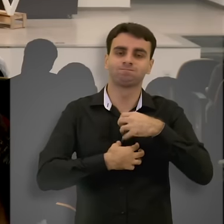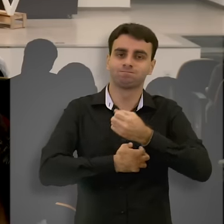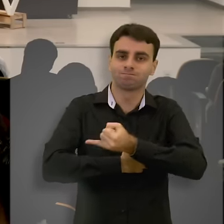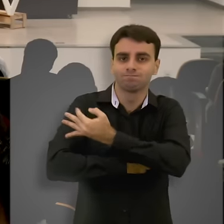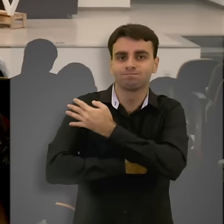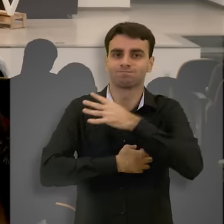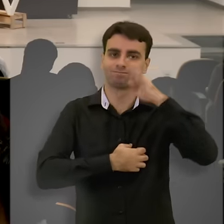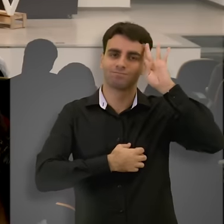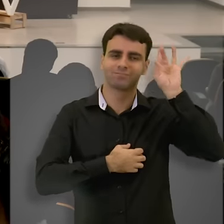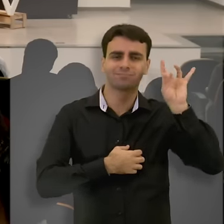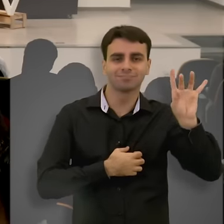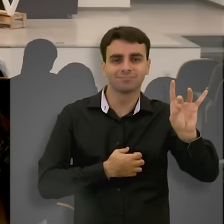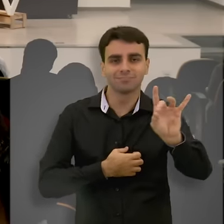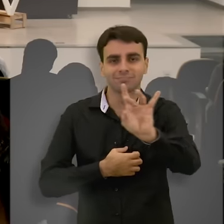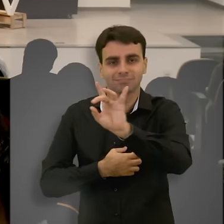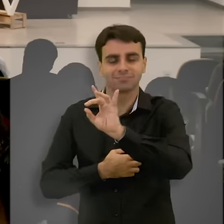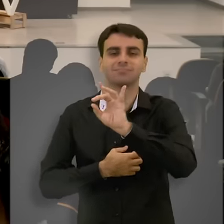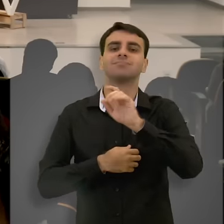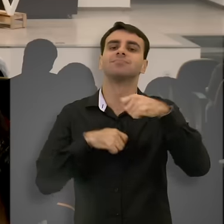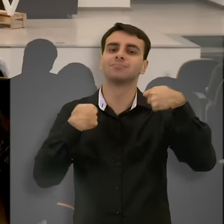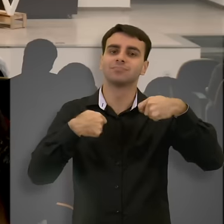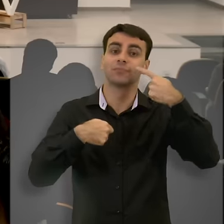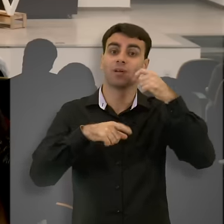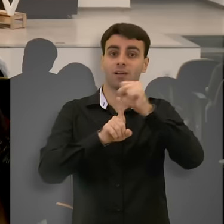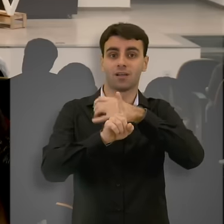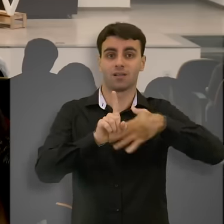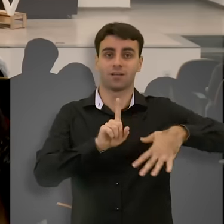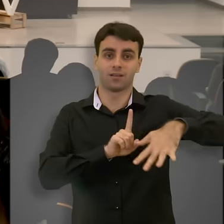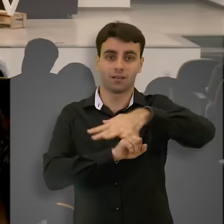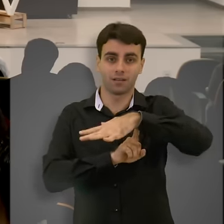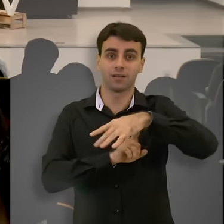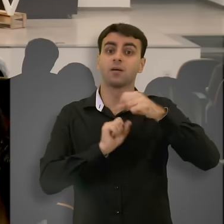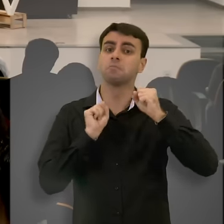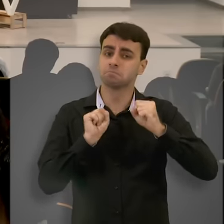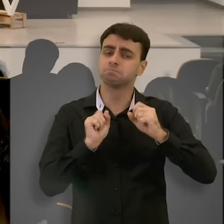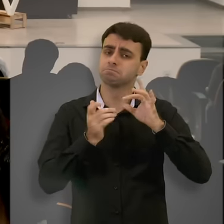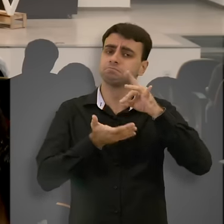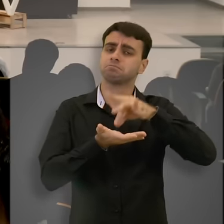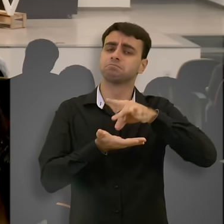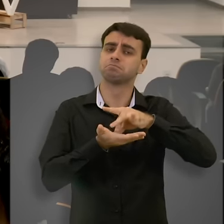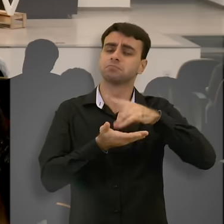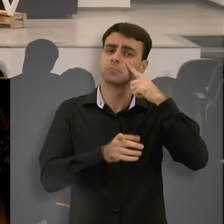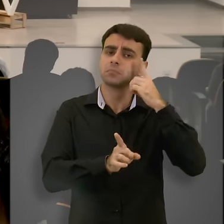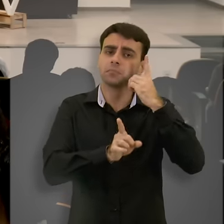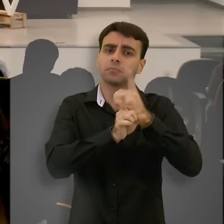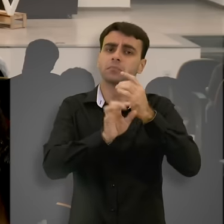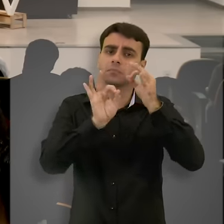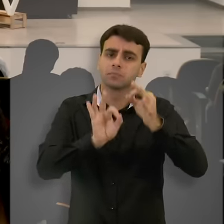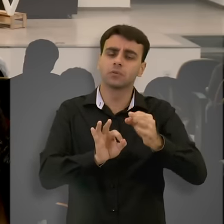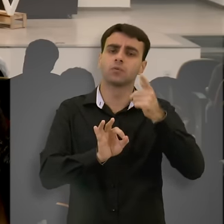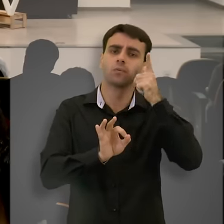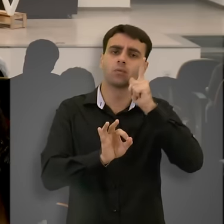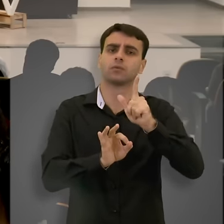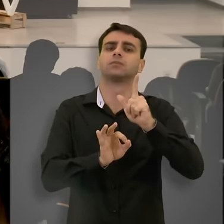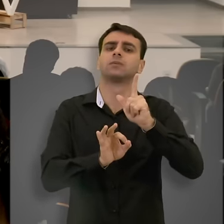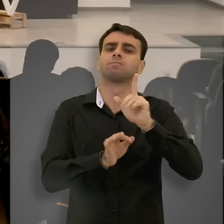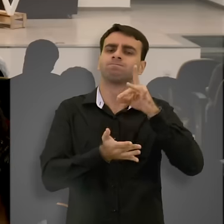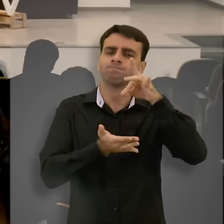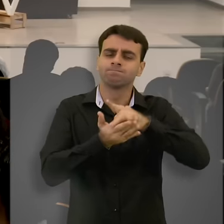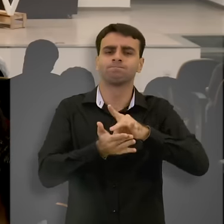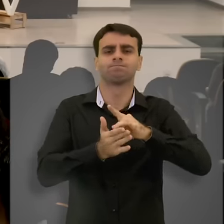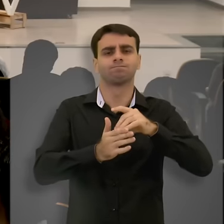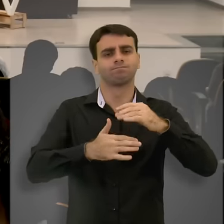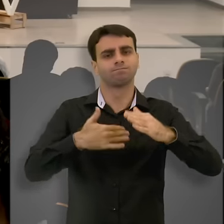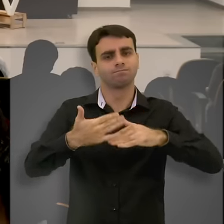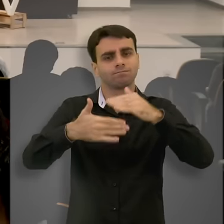sonhos de cada um de nós, de termos uma sociedade onde nós realmente encontremos um espaço de realização